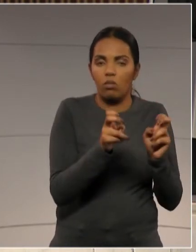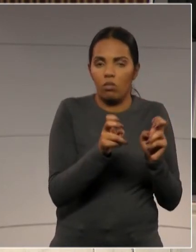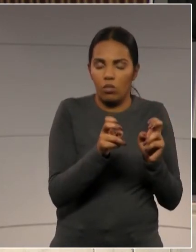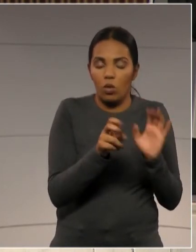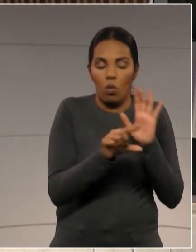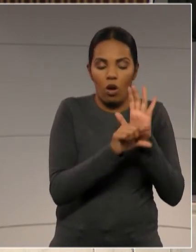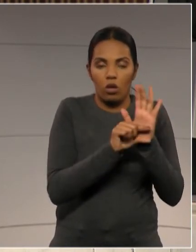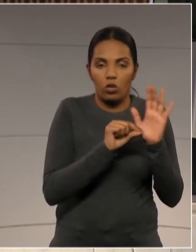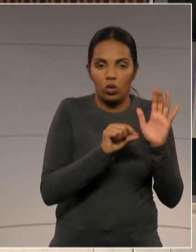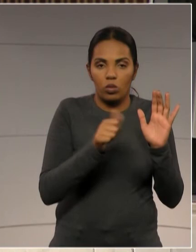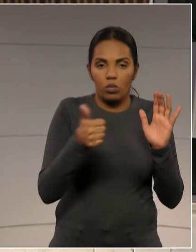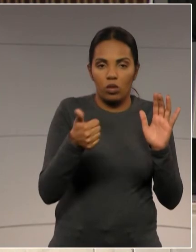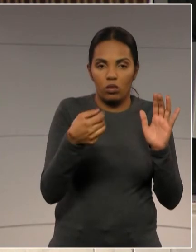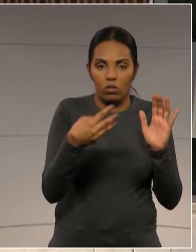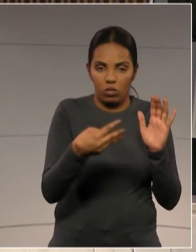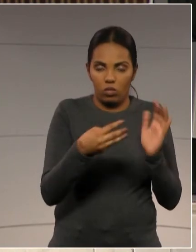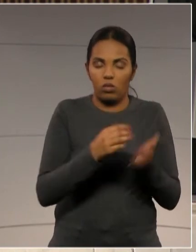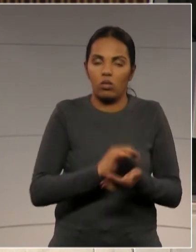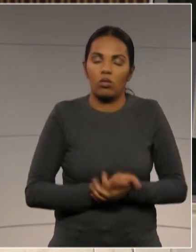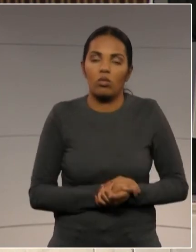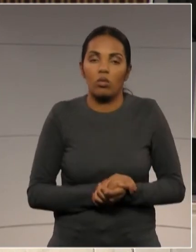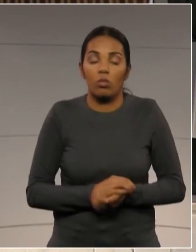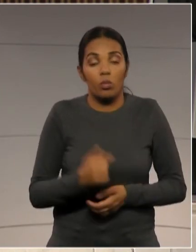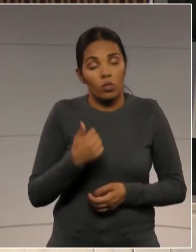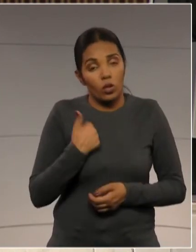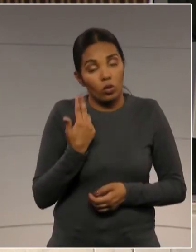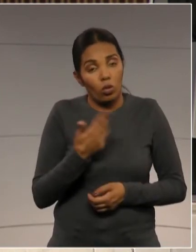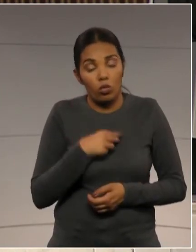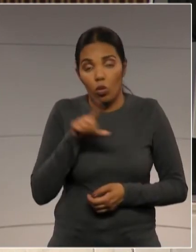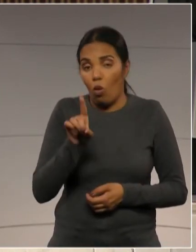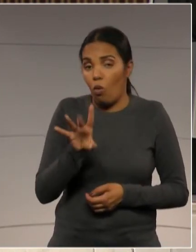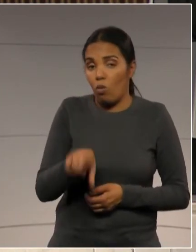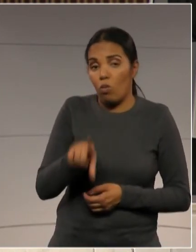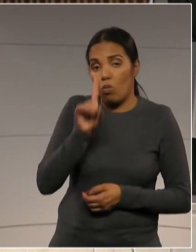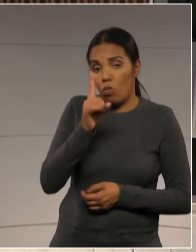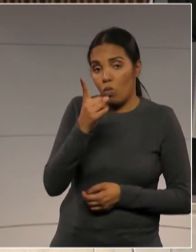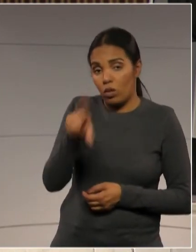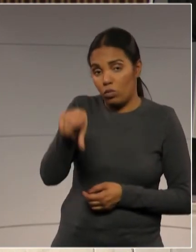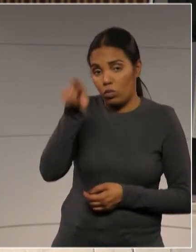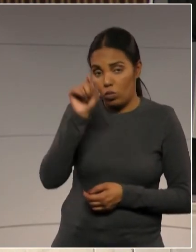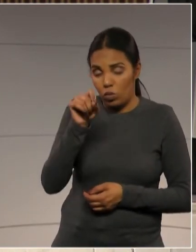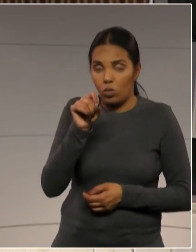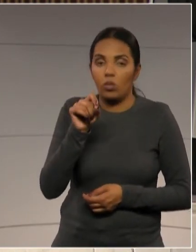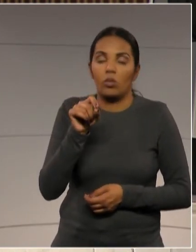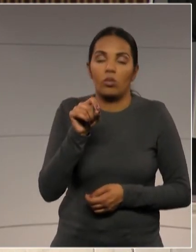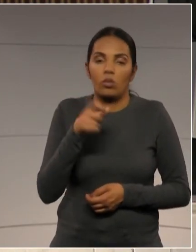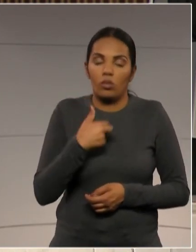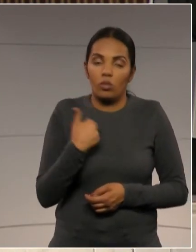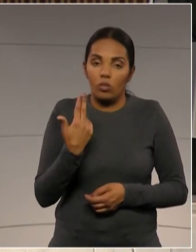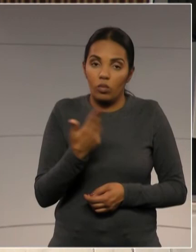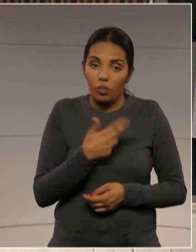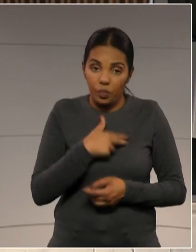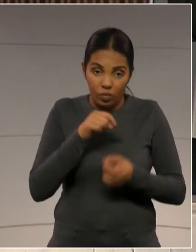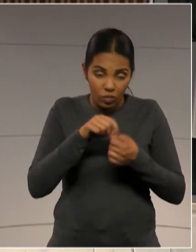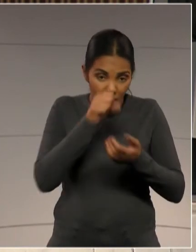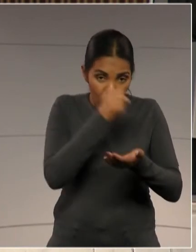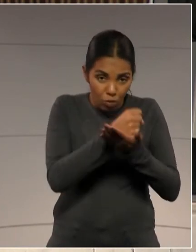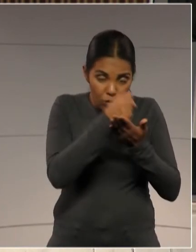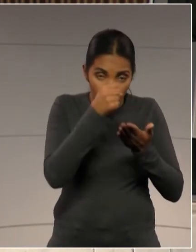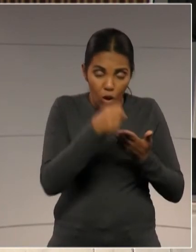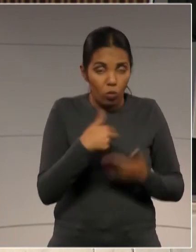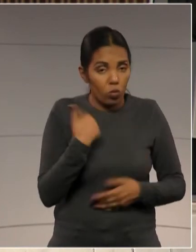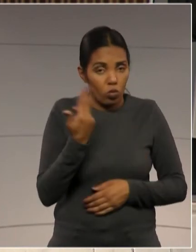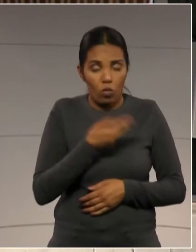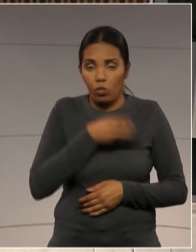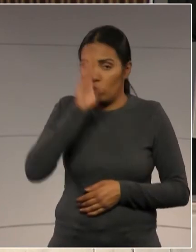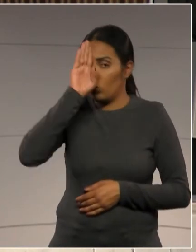13º. Mas a nós só resterá uma alternativa, que é, assim que publicado o projeto, entrar com